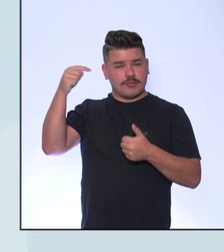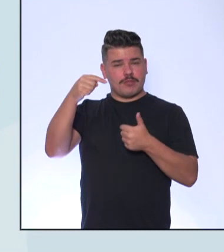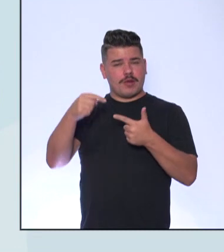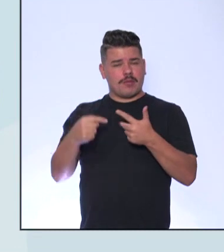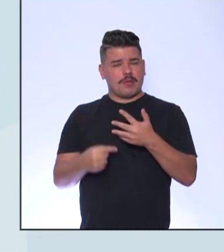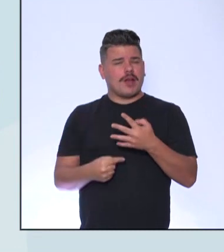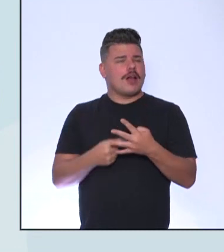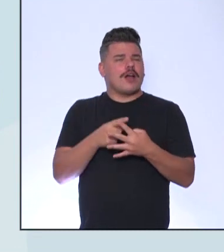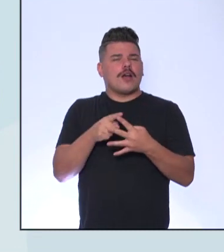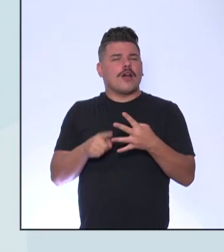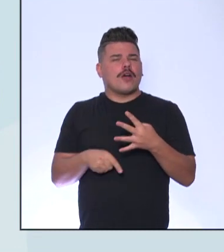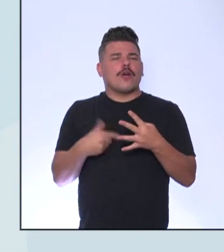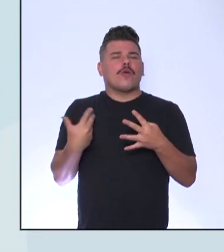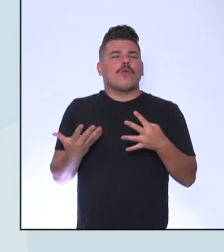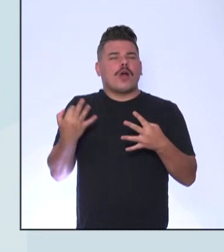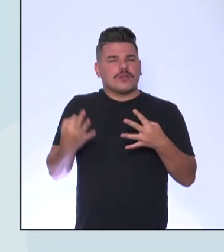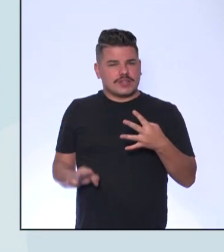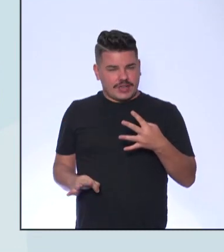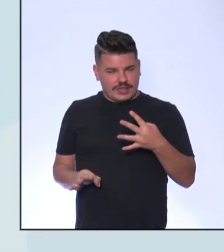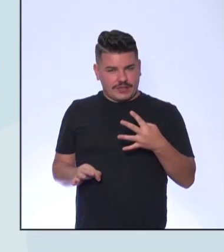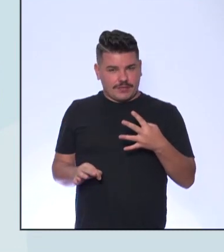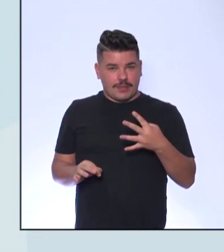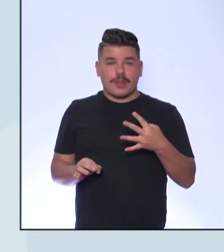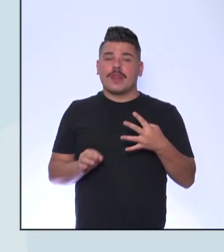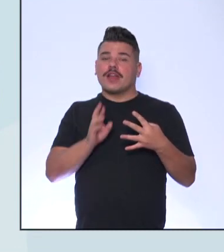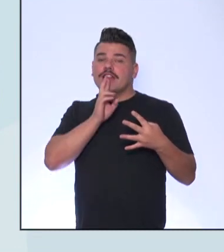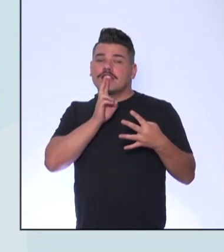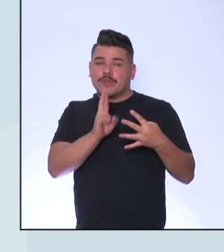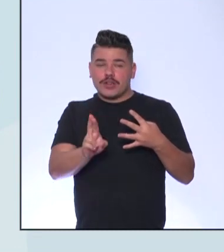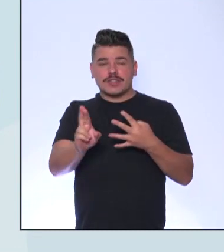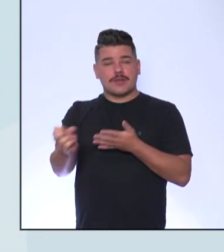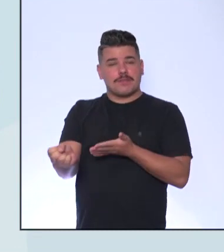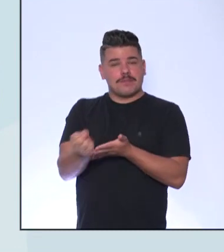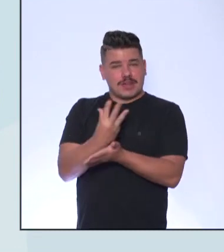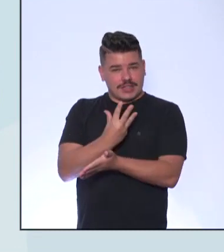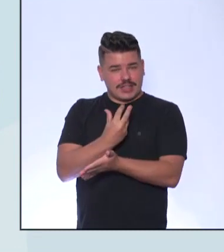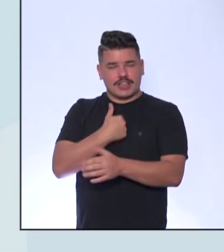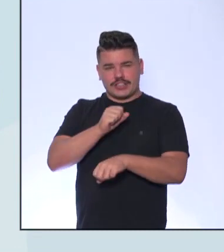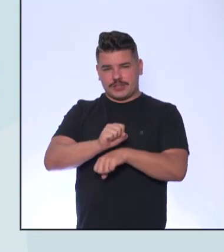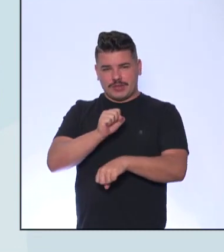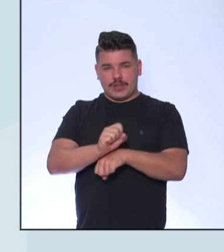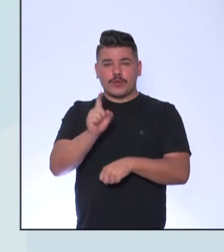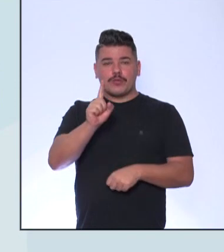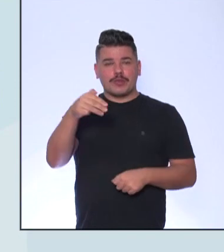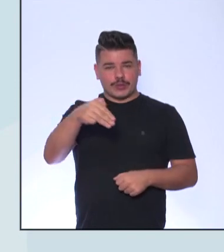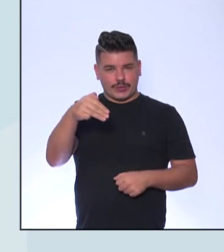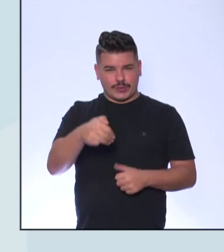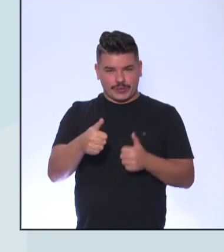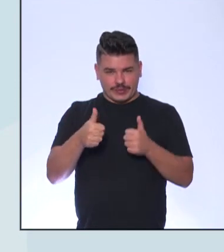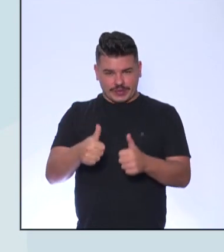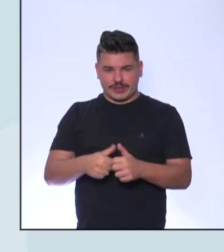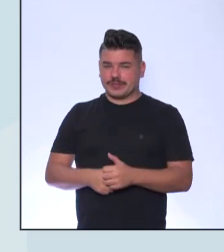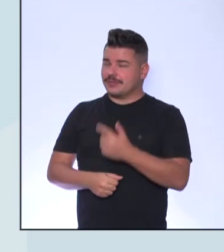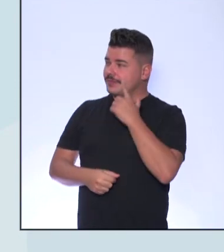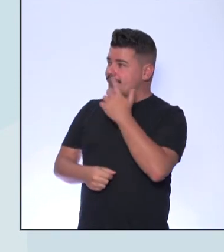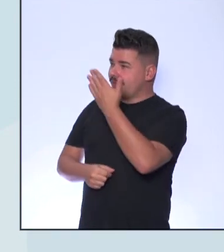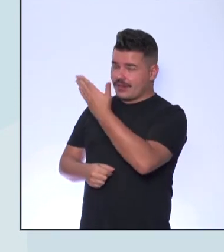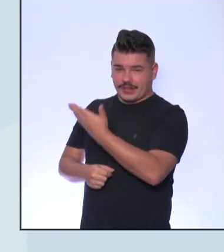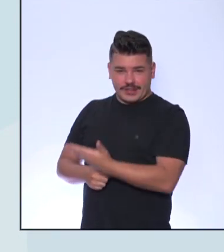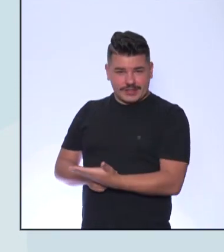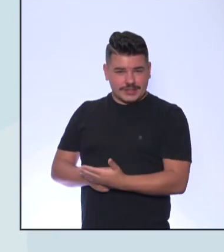respostas E coloquem no chat No final A gente vai dar um minutinho Pra vocês fazerem Pode passar pra próxima Vamos pra próxima